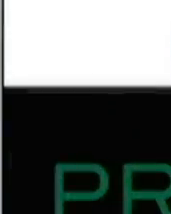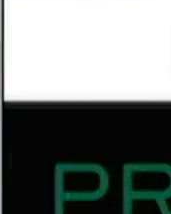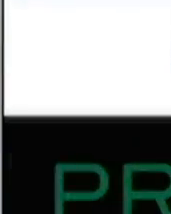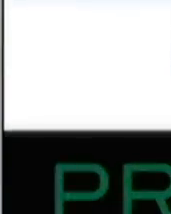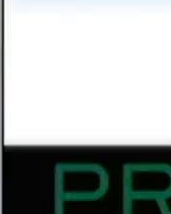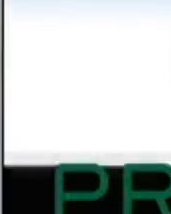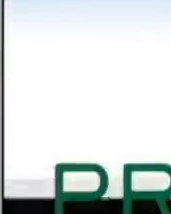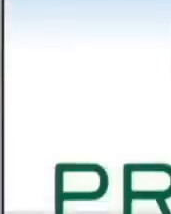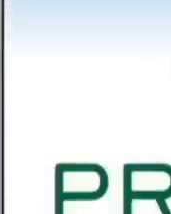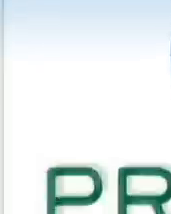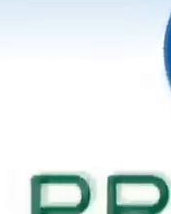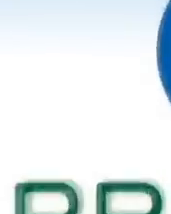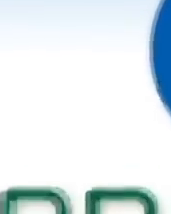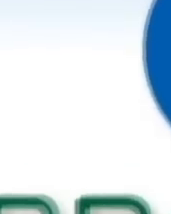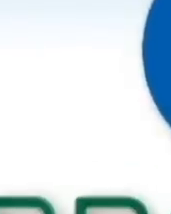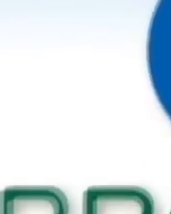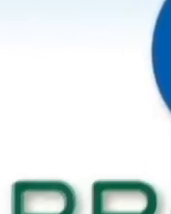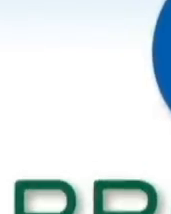A terceira videoaula Proitec de Matemática.